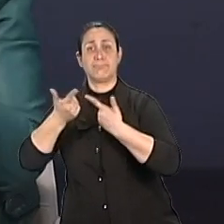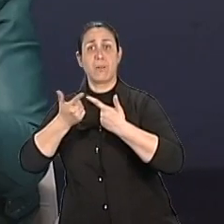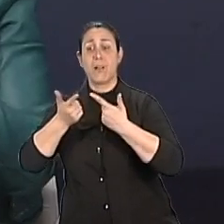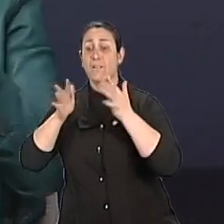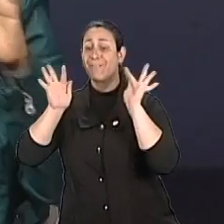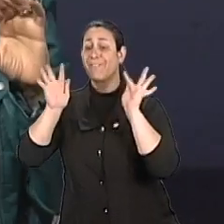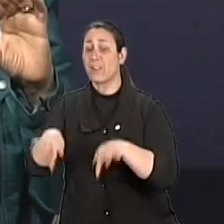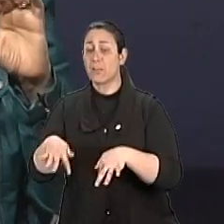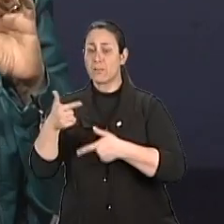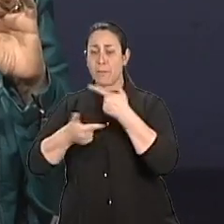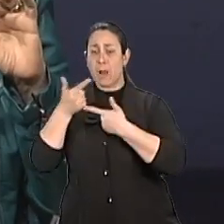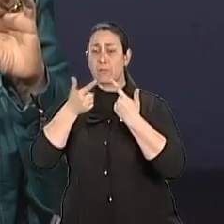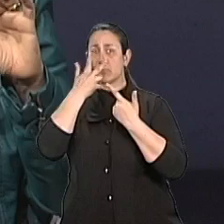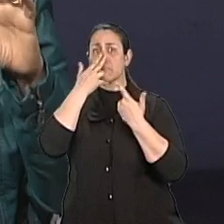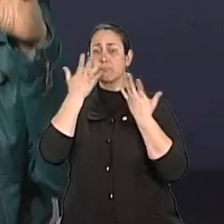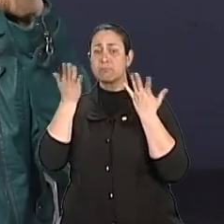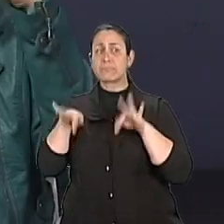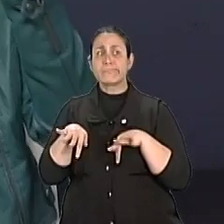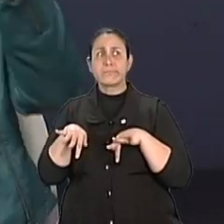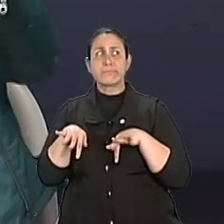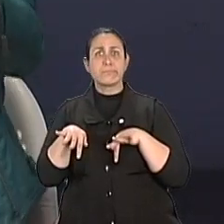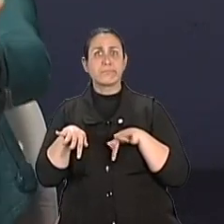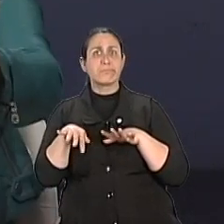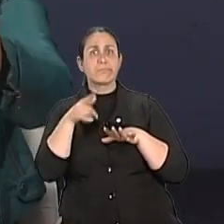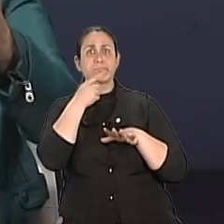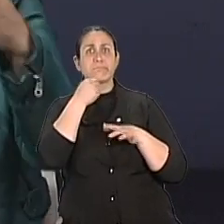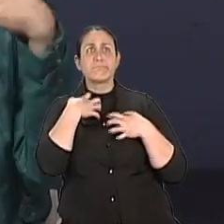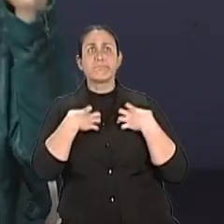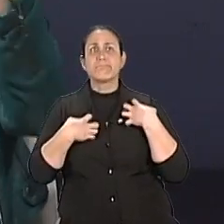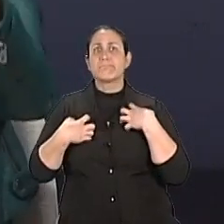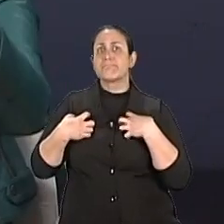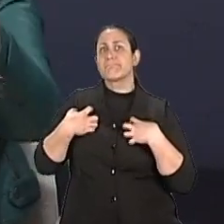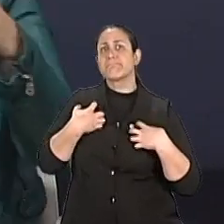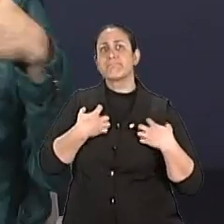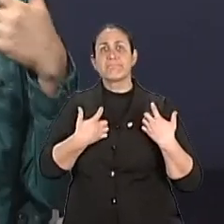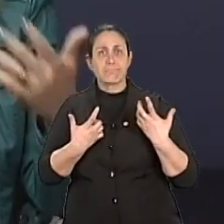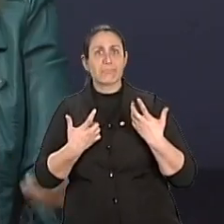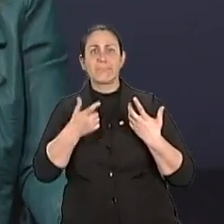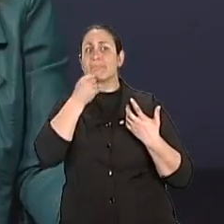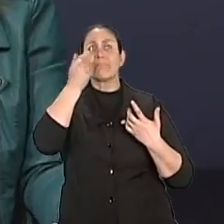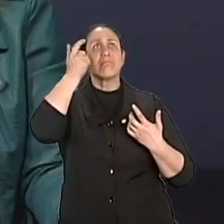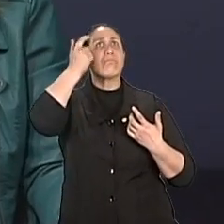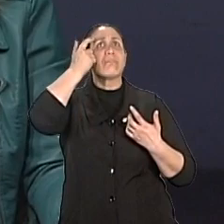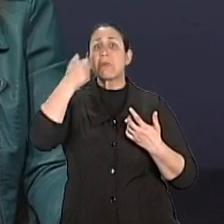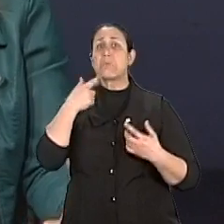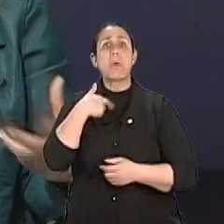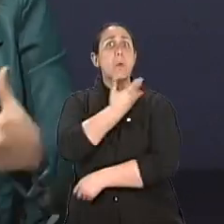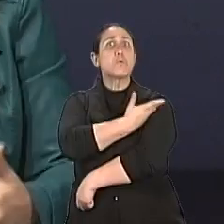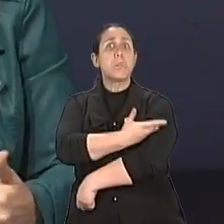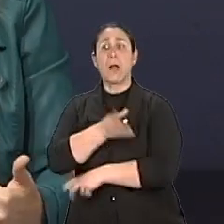o trabalho, entram em aposentadoria e se eles não vislumbram a possibilidade de ter novas atividades,